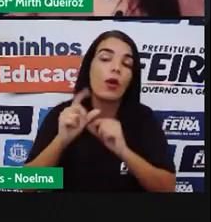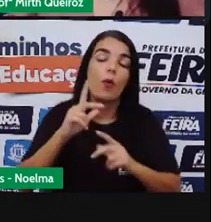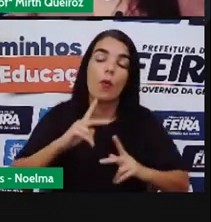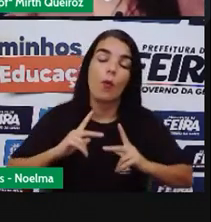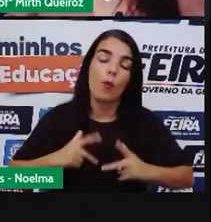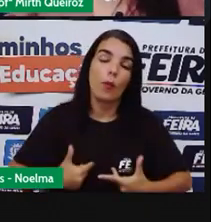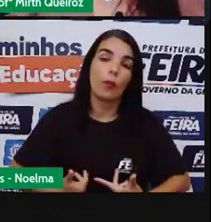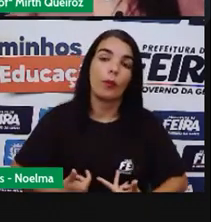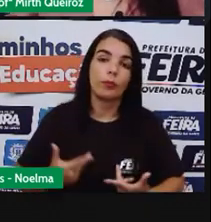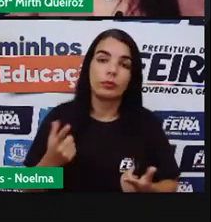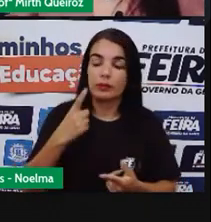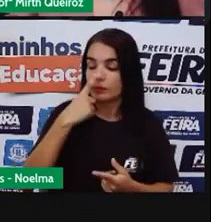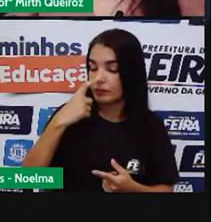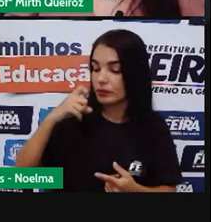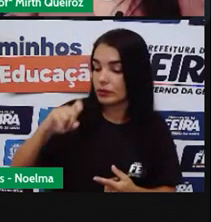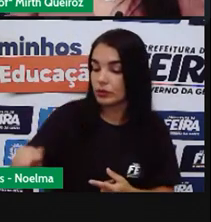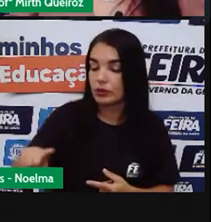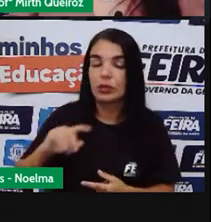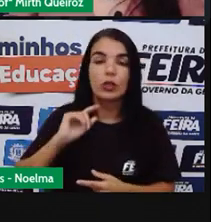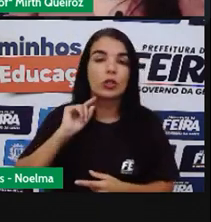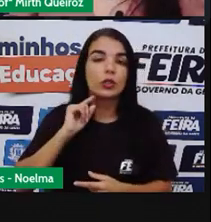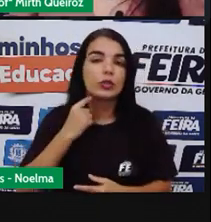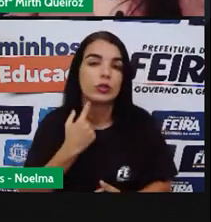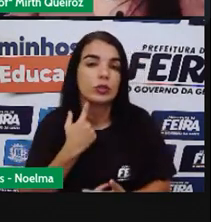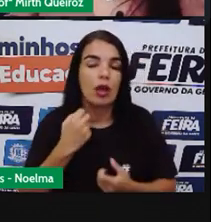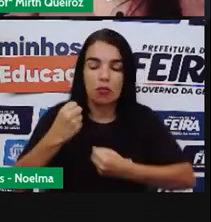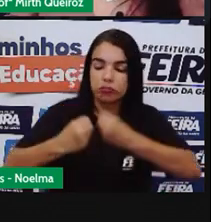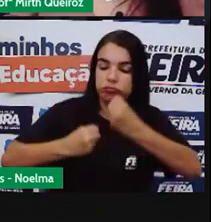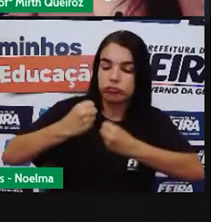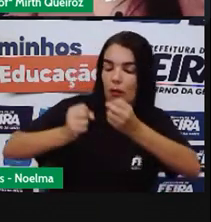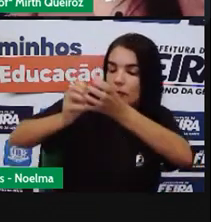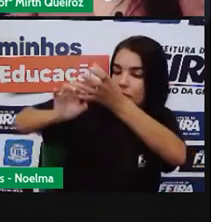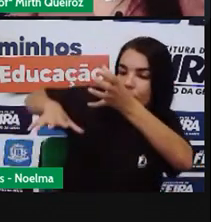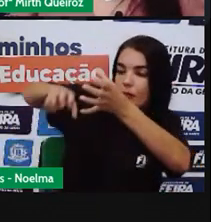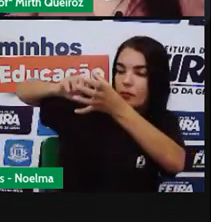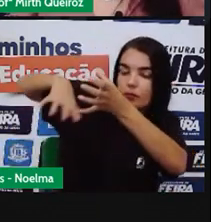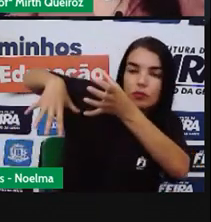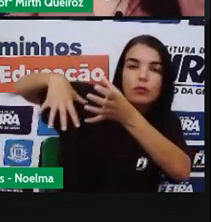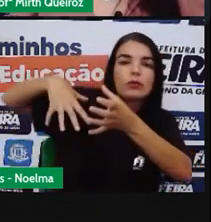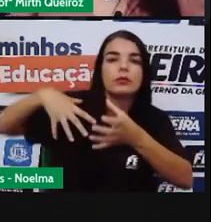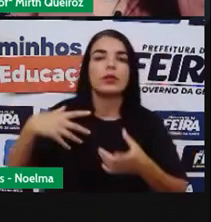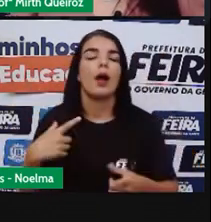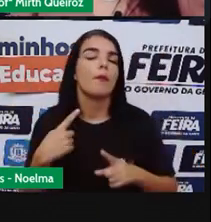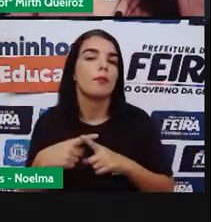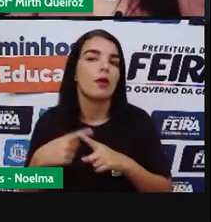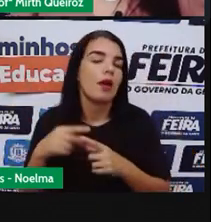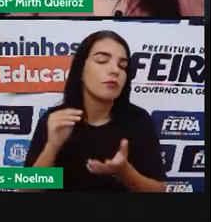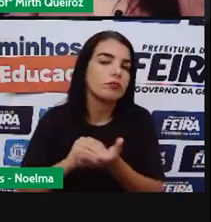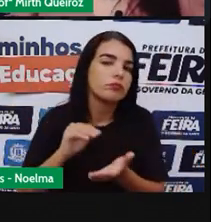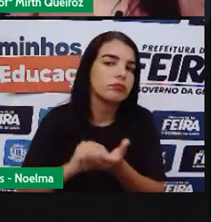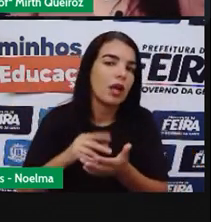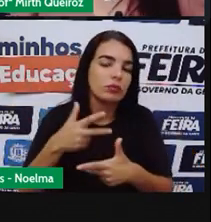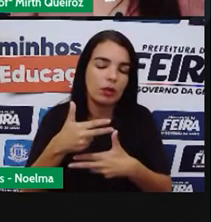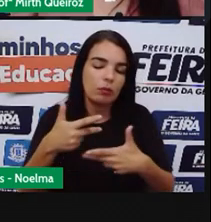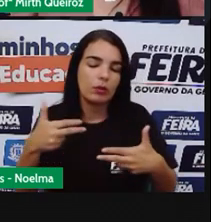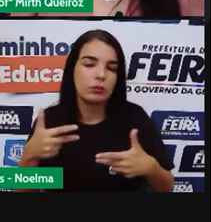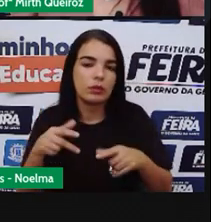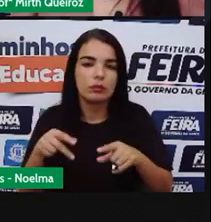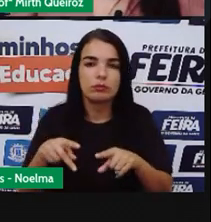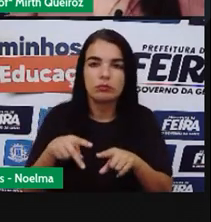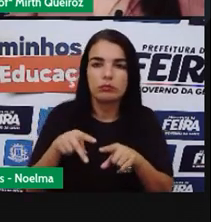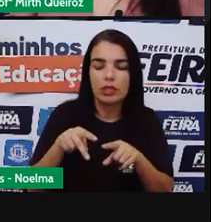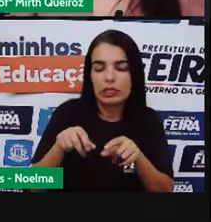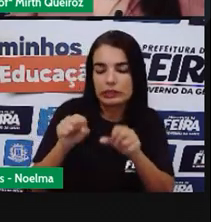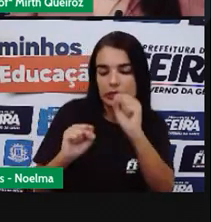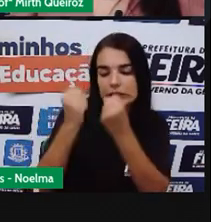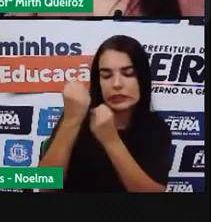De descarga Descargos Através da falta de catalisadores Também aí Nas indústrias